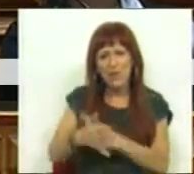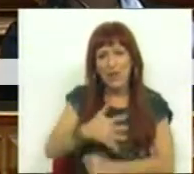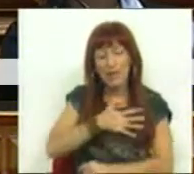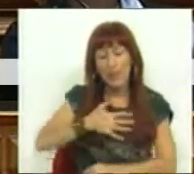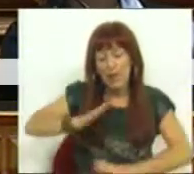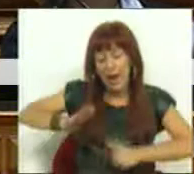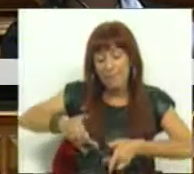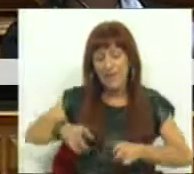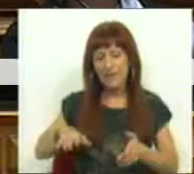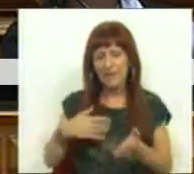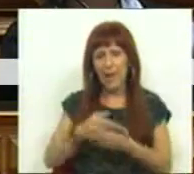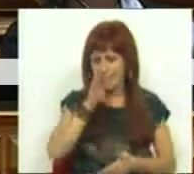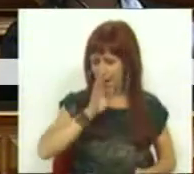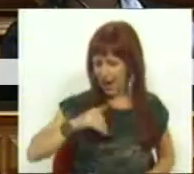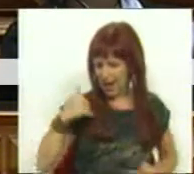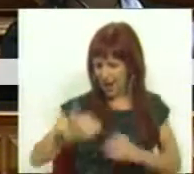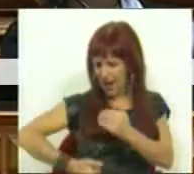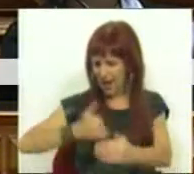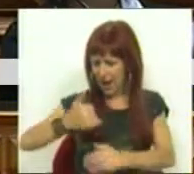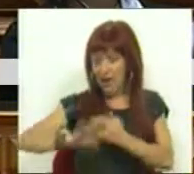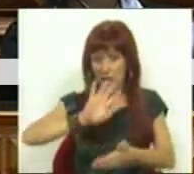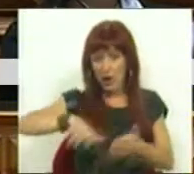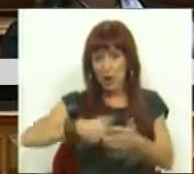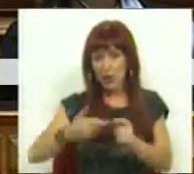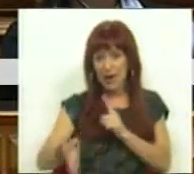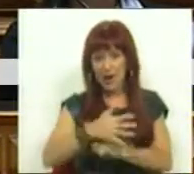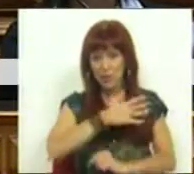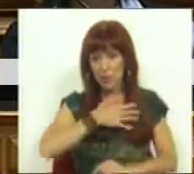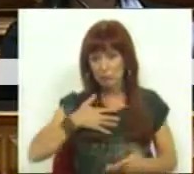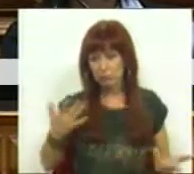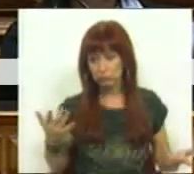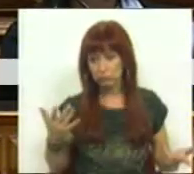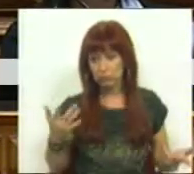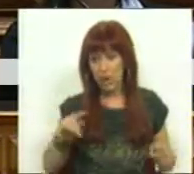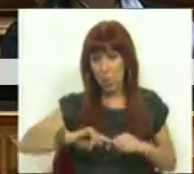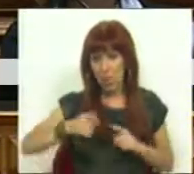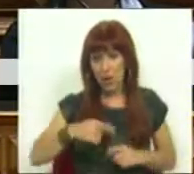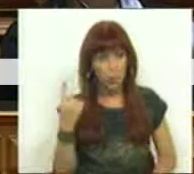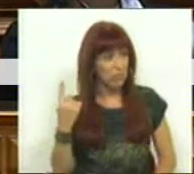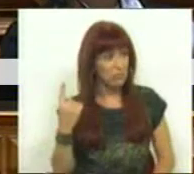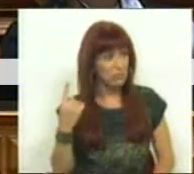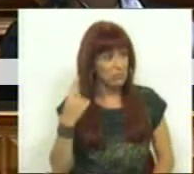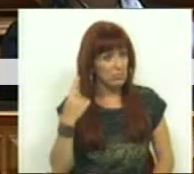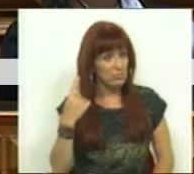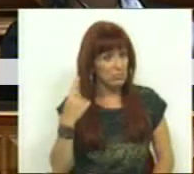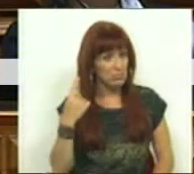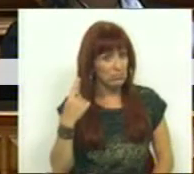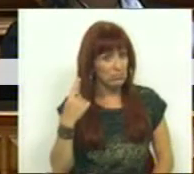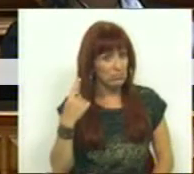Saúde e pô-lo em execução. E o Plano Nacional de Saúde está com um ano e